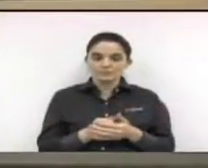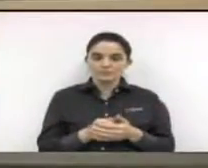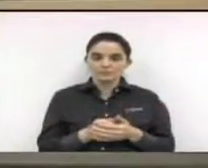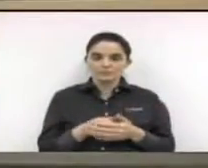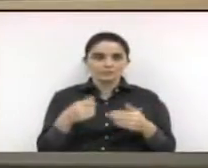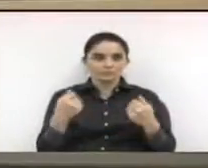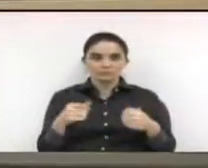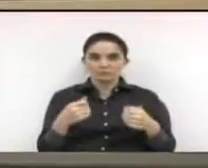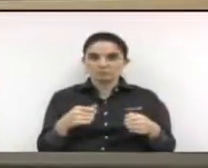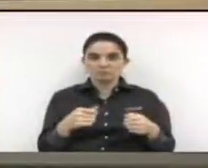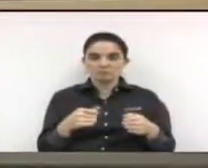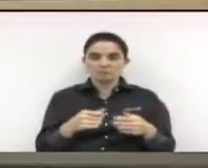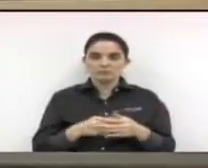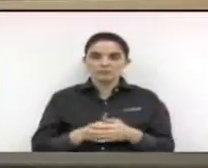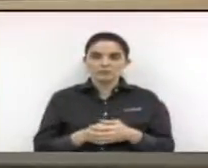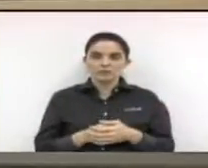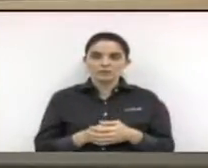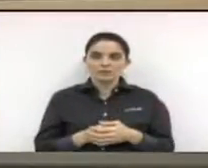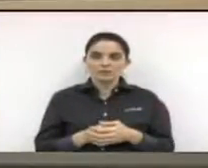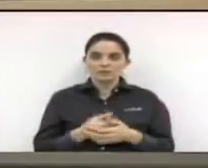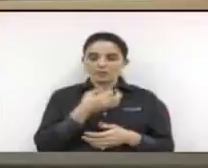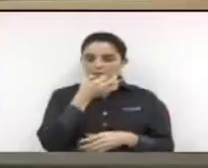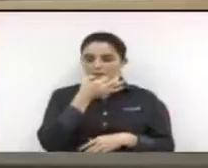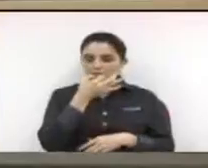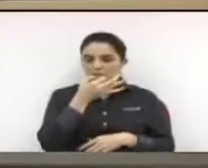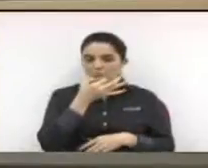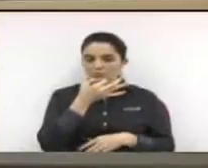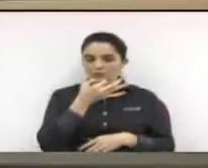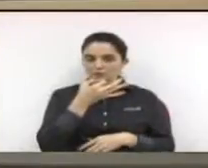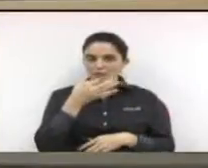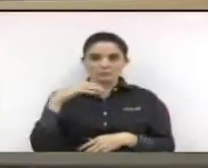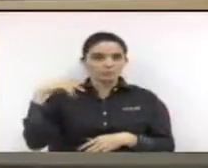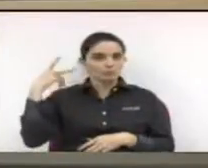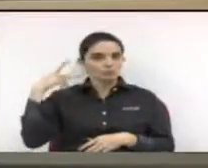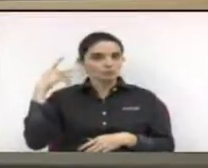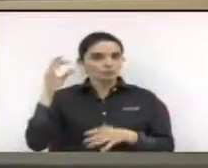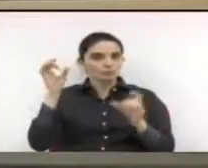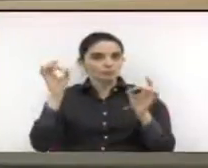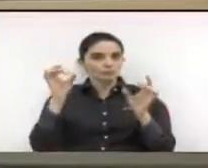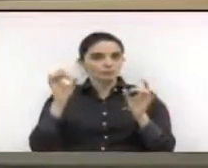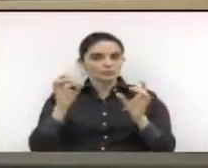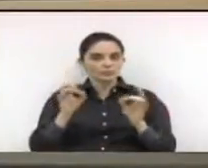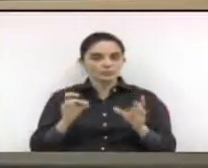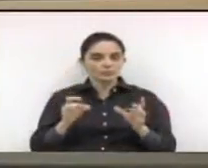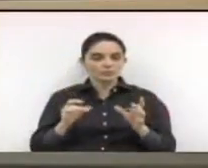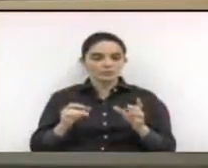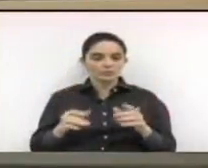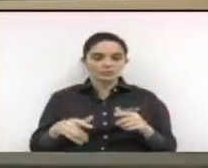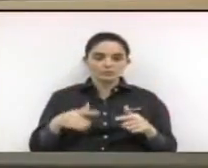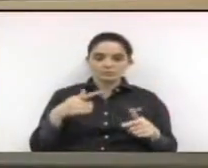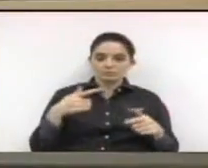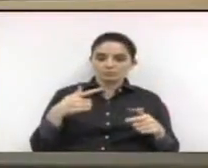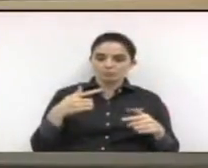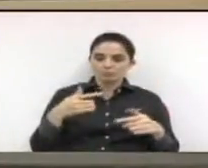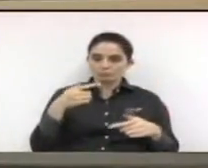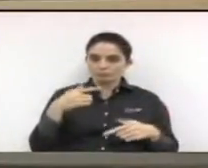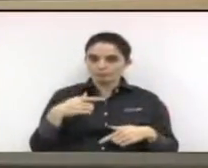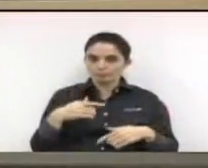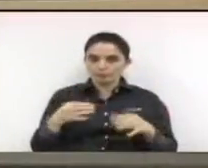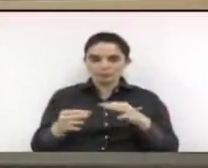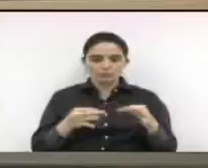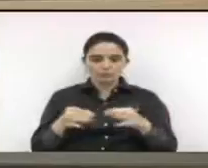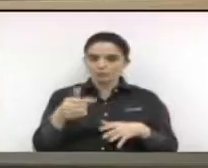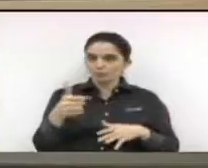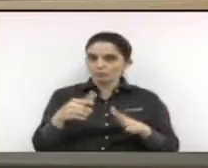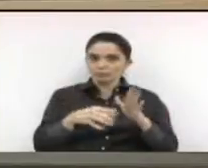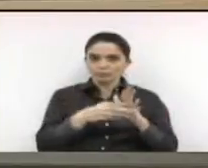o parecer do relator especial indicado por esta mesa o projeto não contém emendas e o parecer